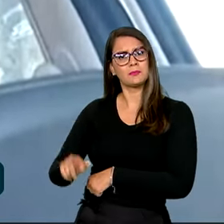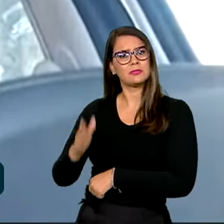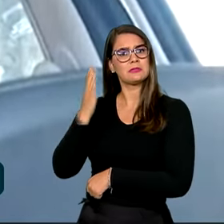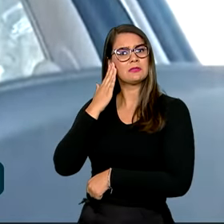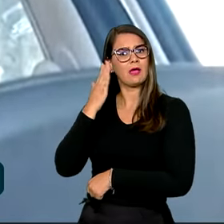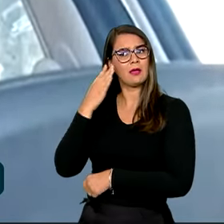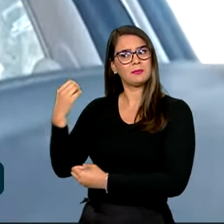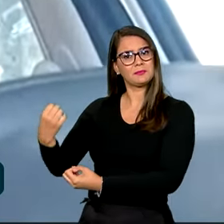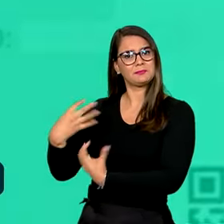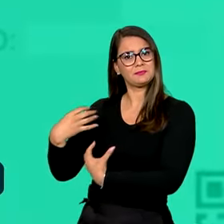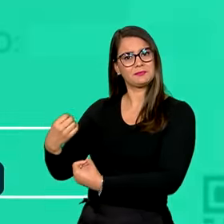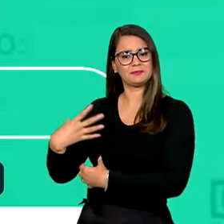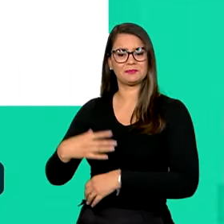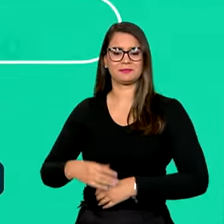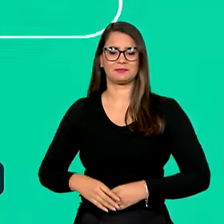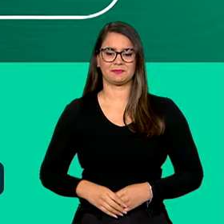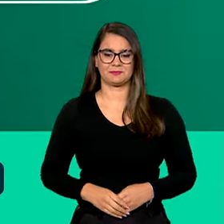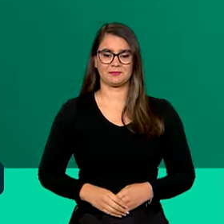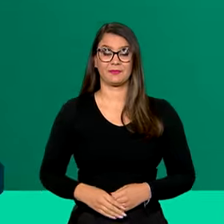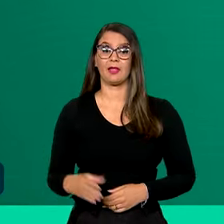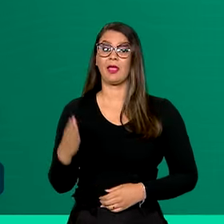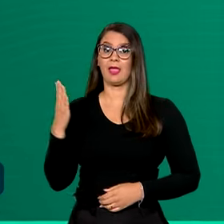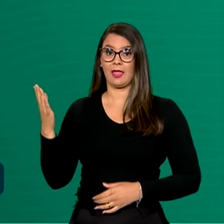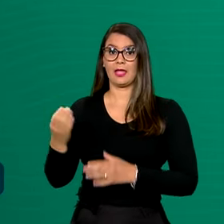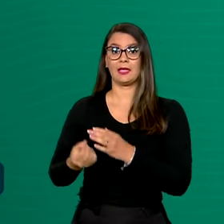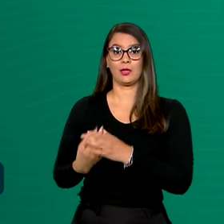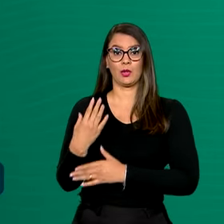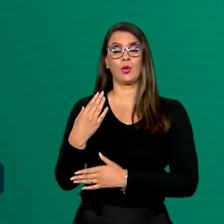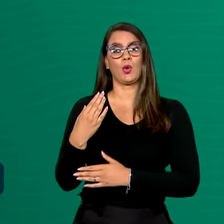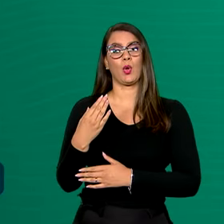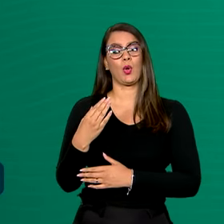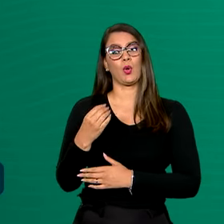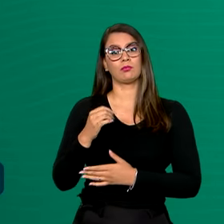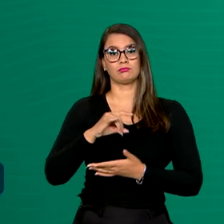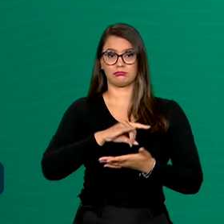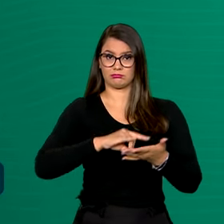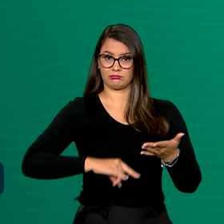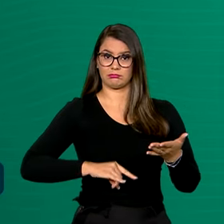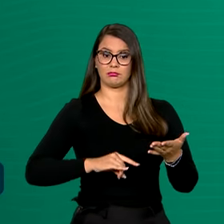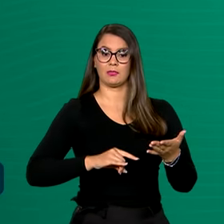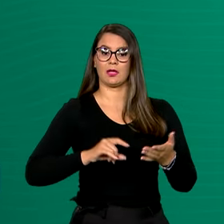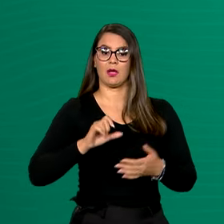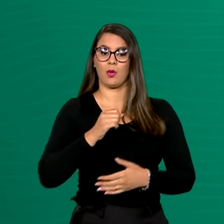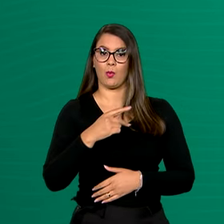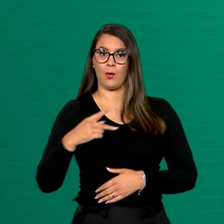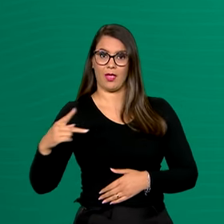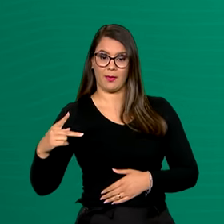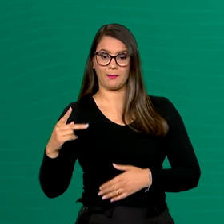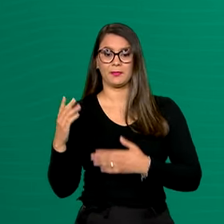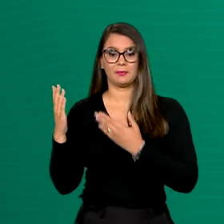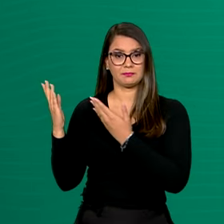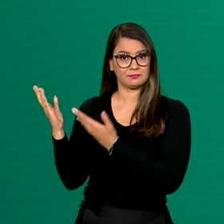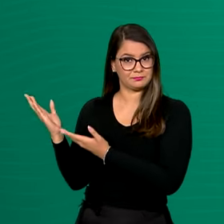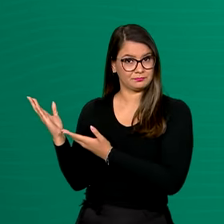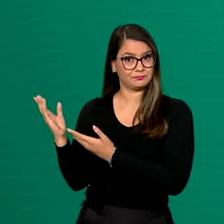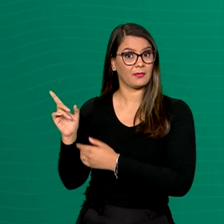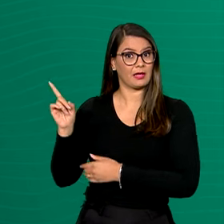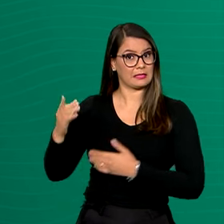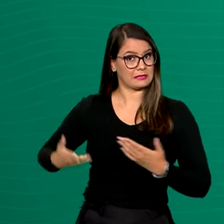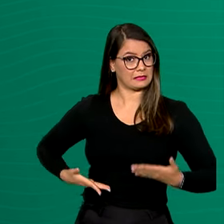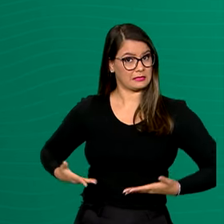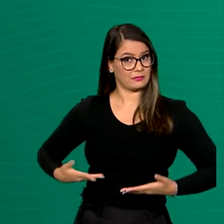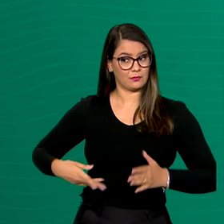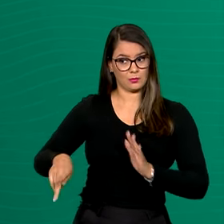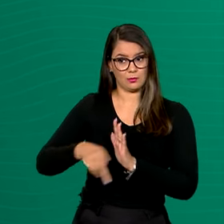e possa te ensinar. Seu Edmilson emitiu o documento pelo aplicativo Carteira Digital de Trânsito. Este serviço